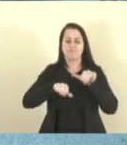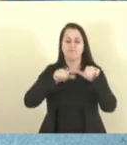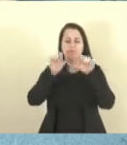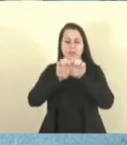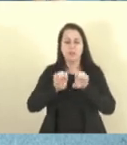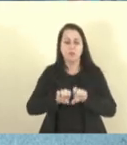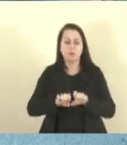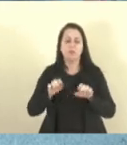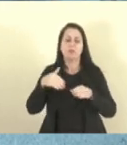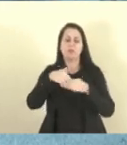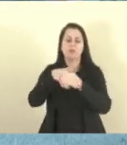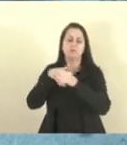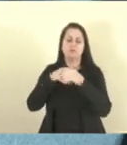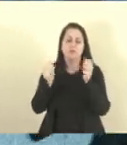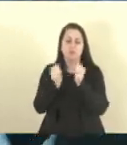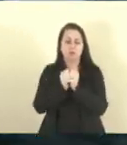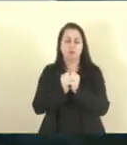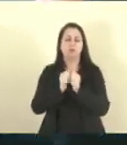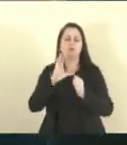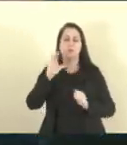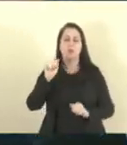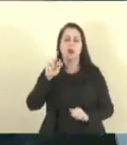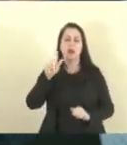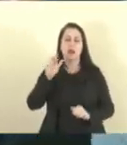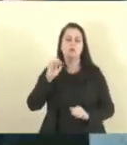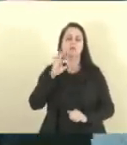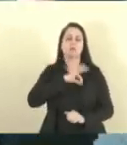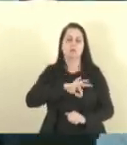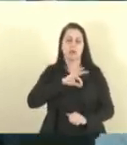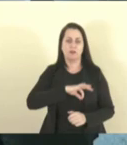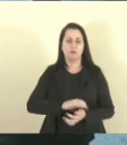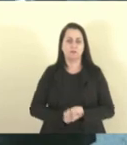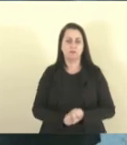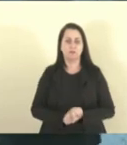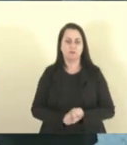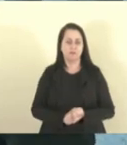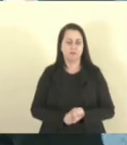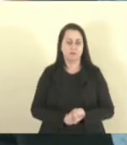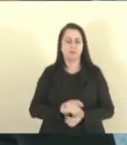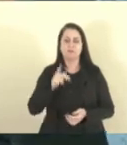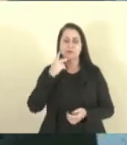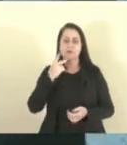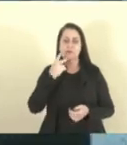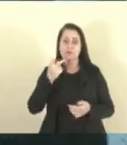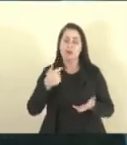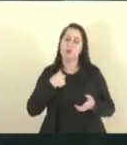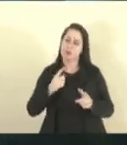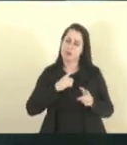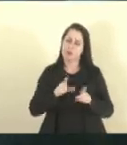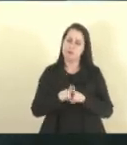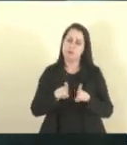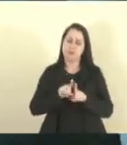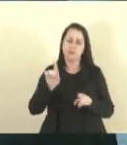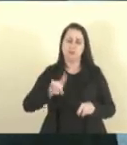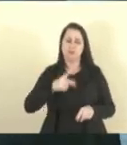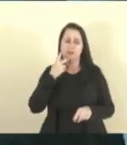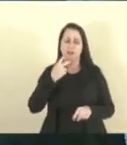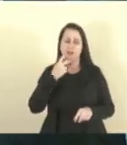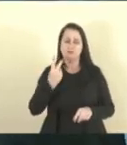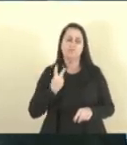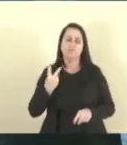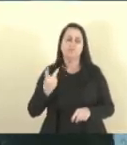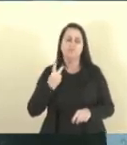junto, é a reestruturação de cargos e salários, né? Vossa Excelência está falando aqui, eu também tenho direito de falar. Aliás, aqui é a dupla